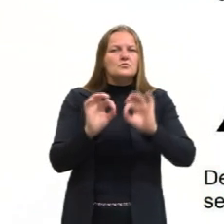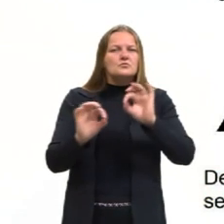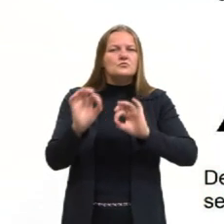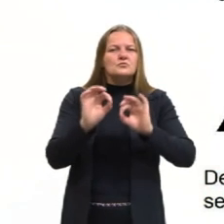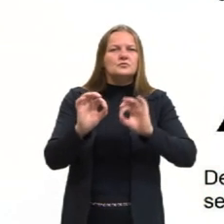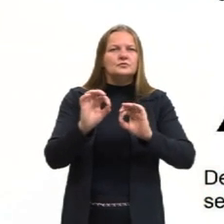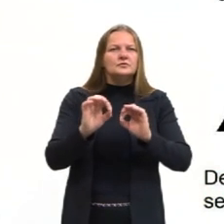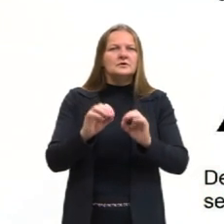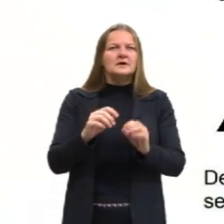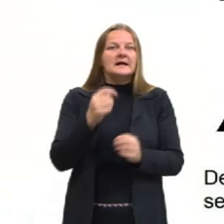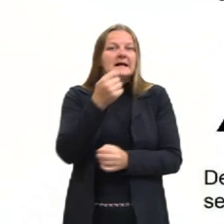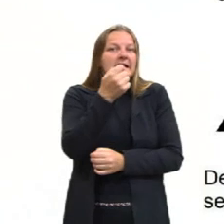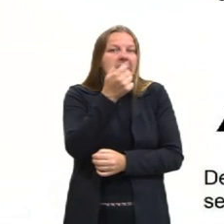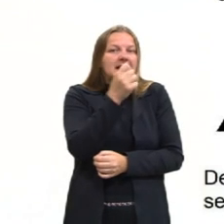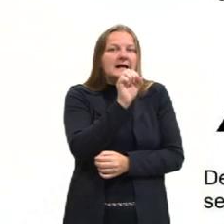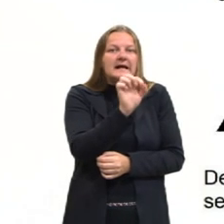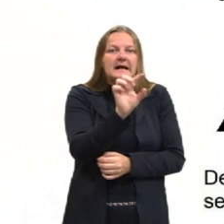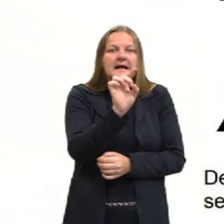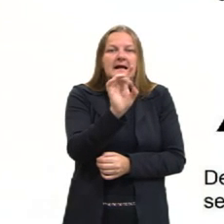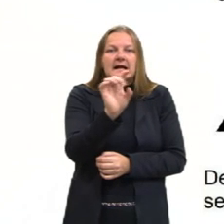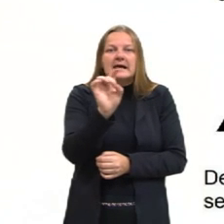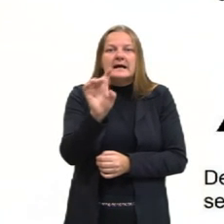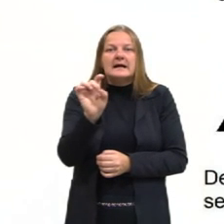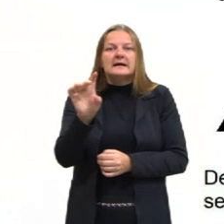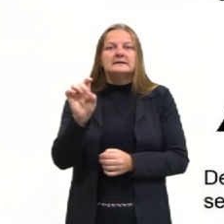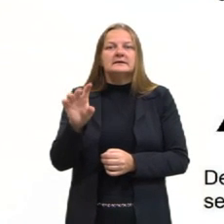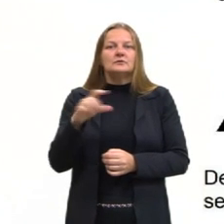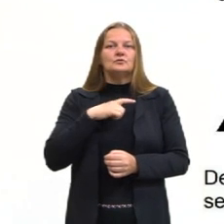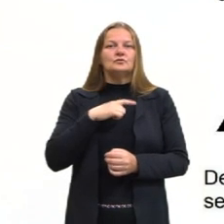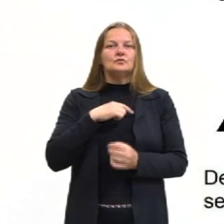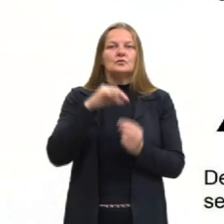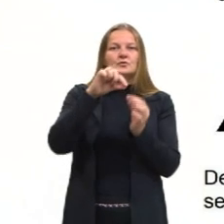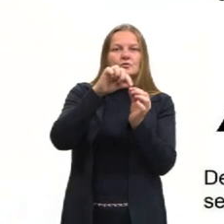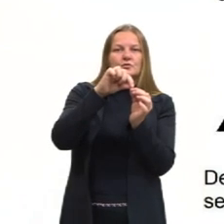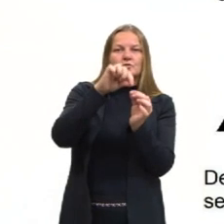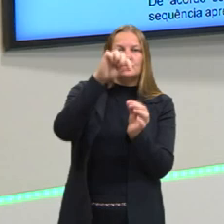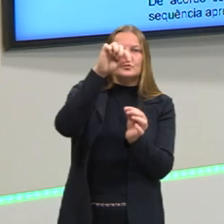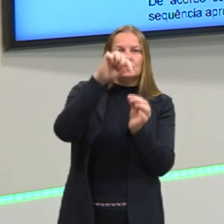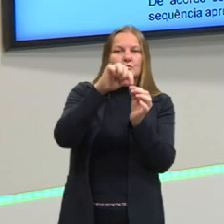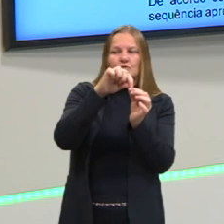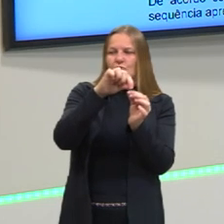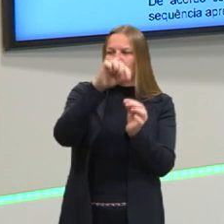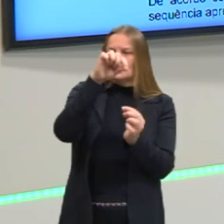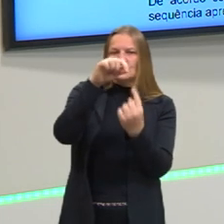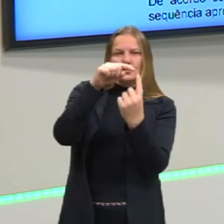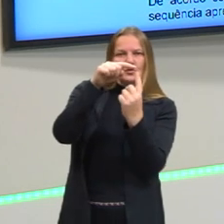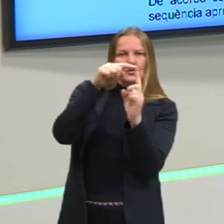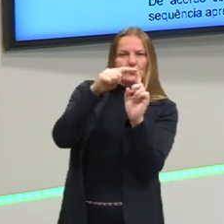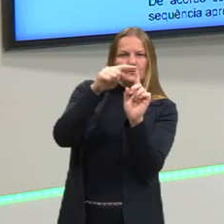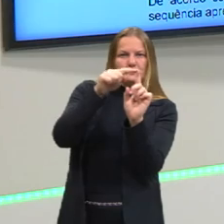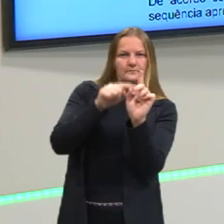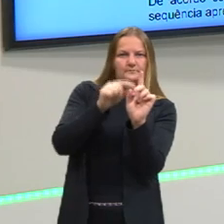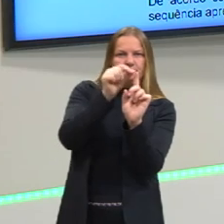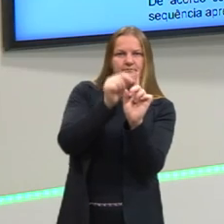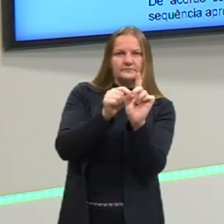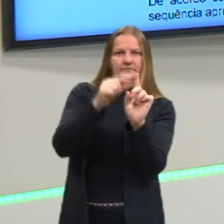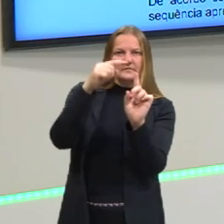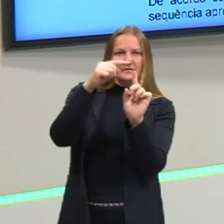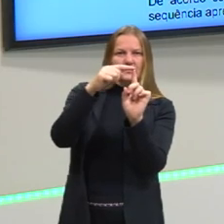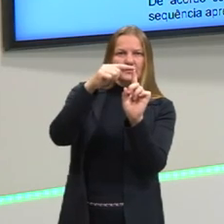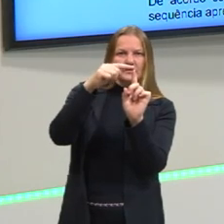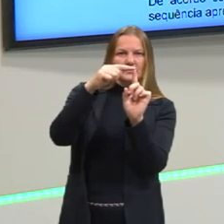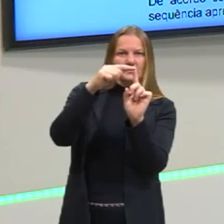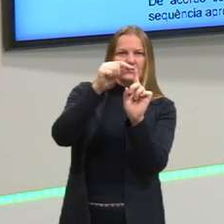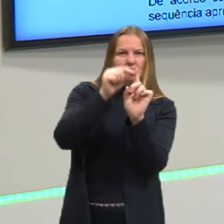de maneira que cada triângulo tenha um vértice. O que é vértice? Na geometria, vértice é o encontro